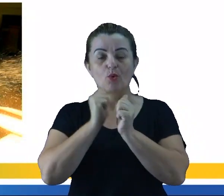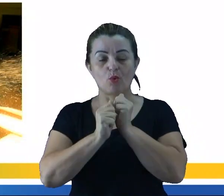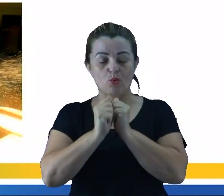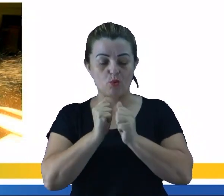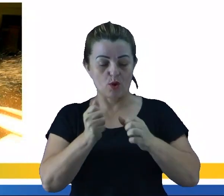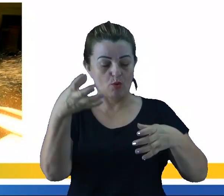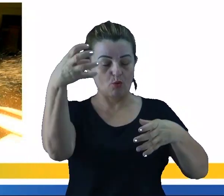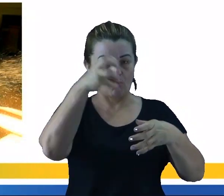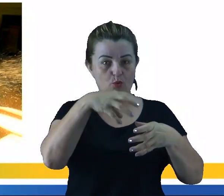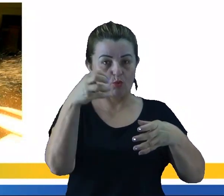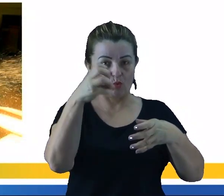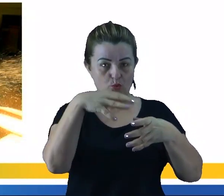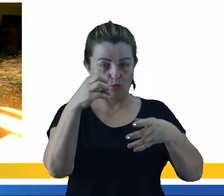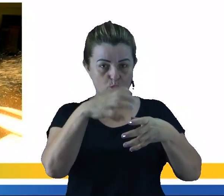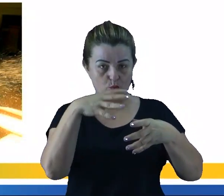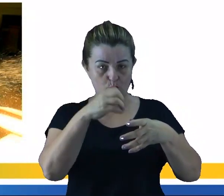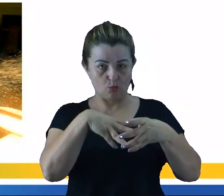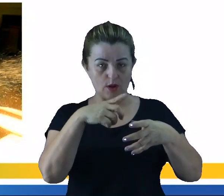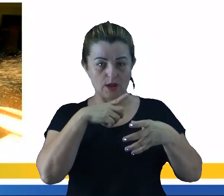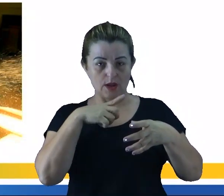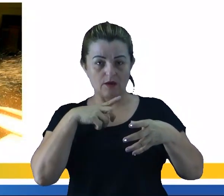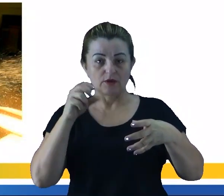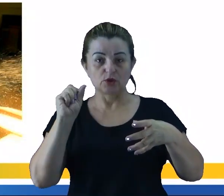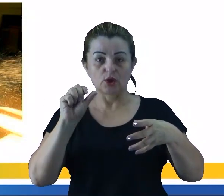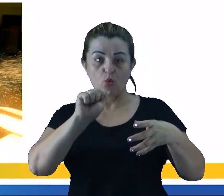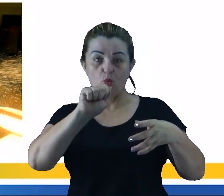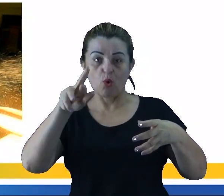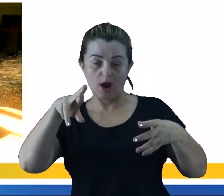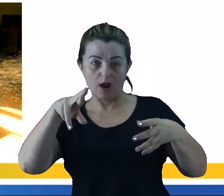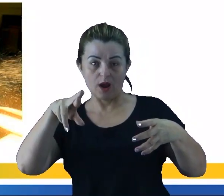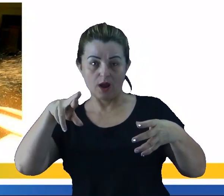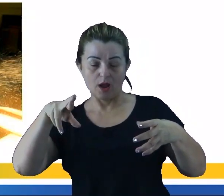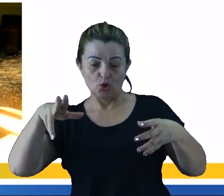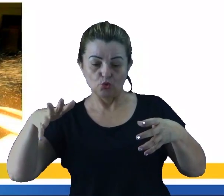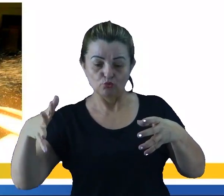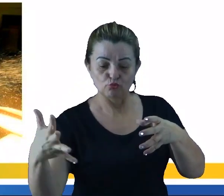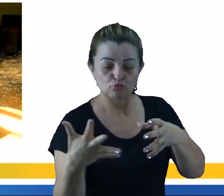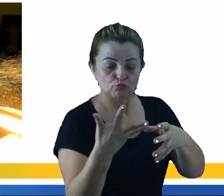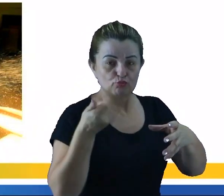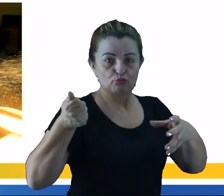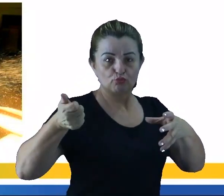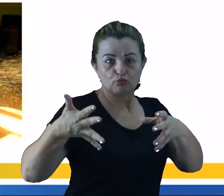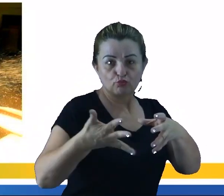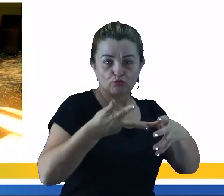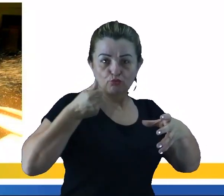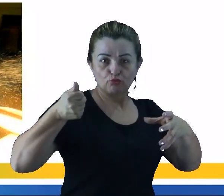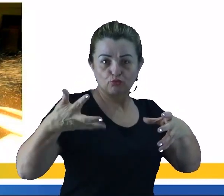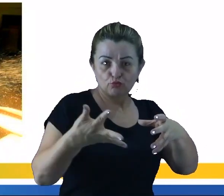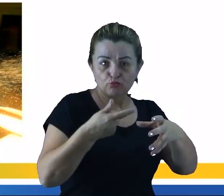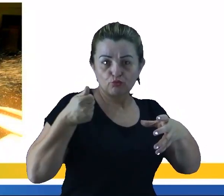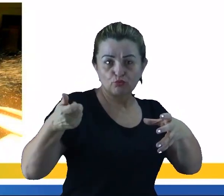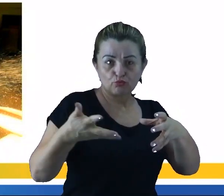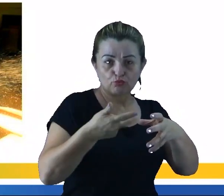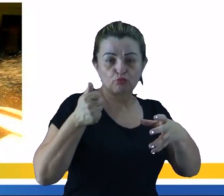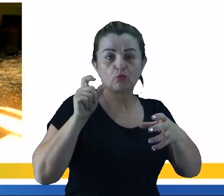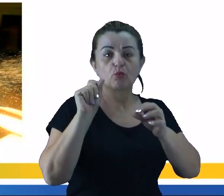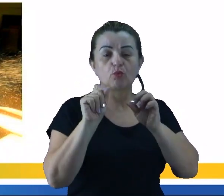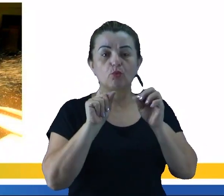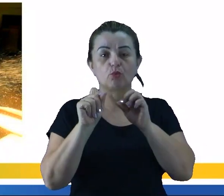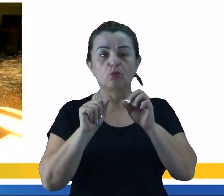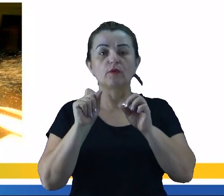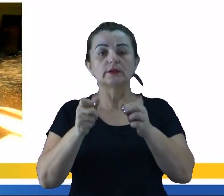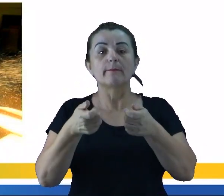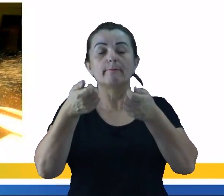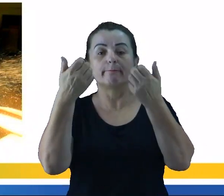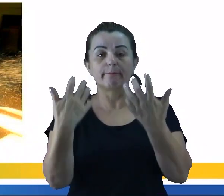estar ali com as suas cascas, vai ter uma corrente de ar e essa corrente de ar vai levar a casca que vai ter uma densidade menor, vai ter um